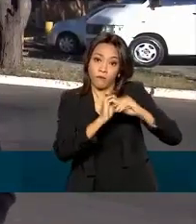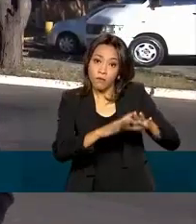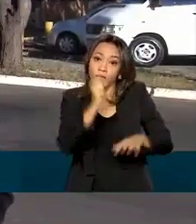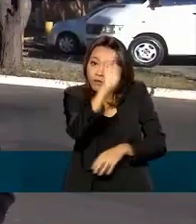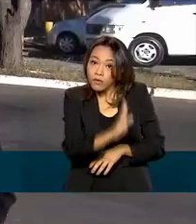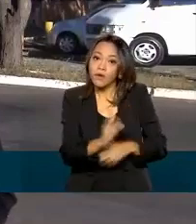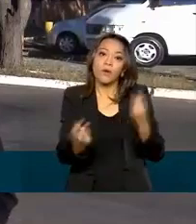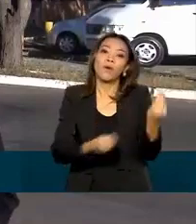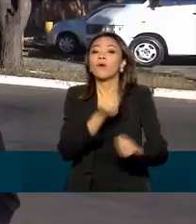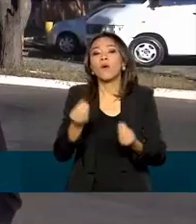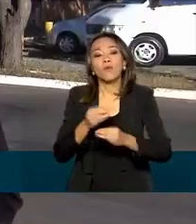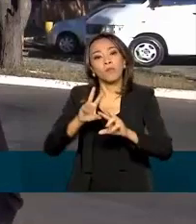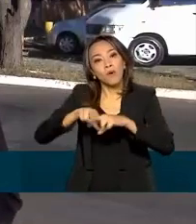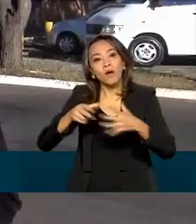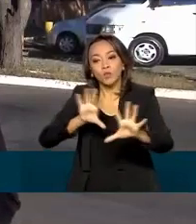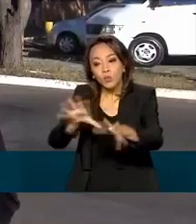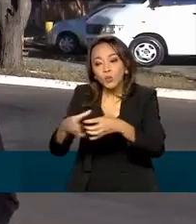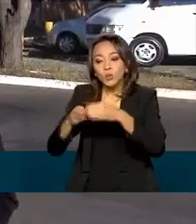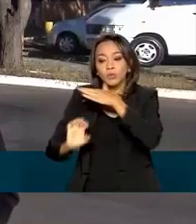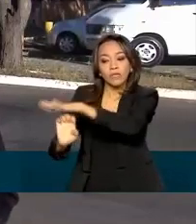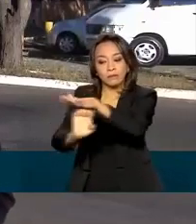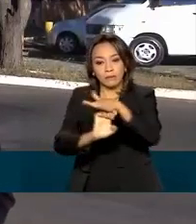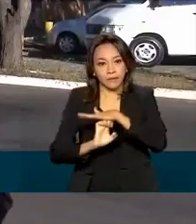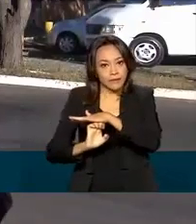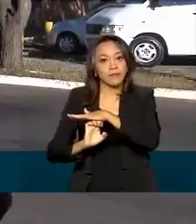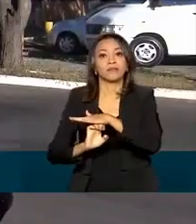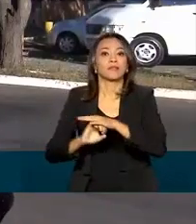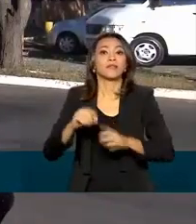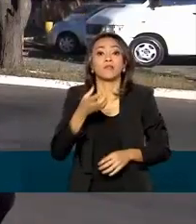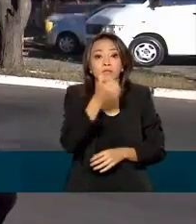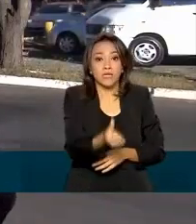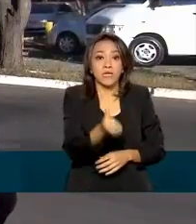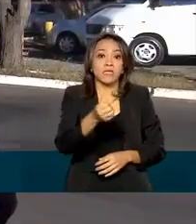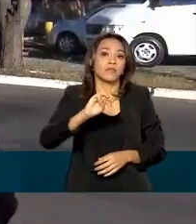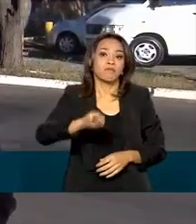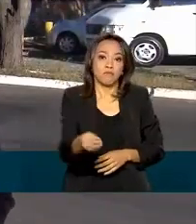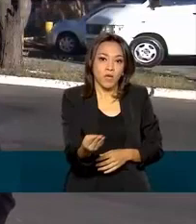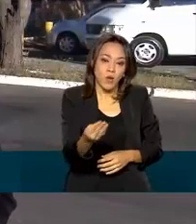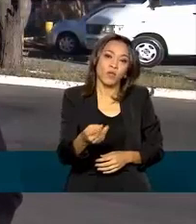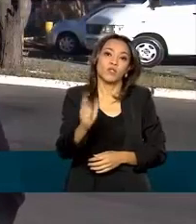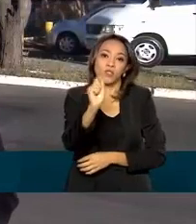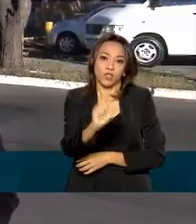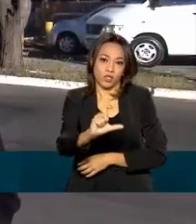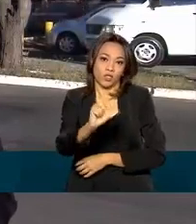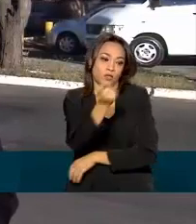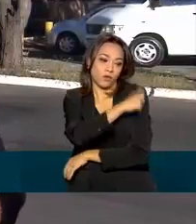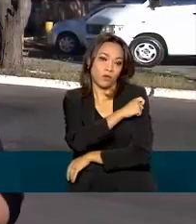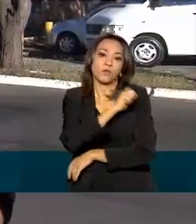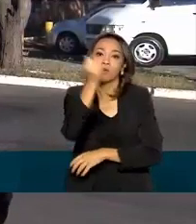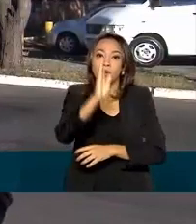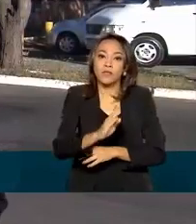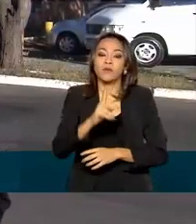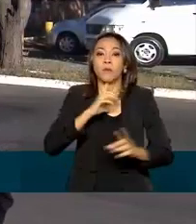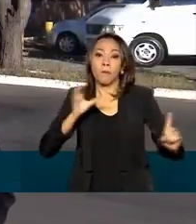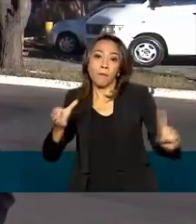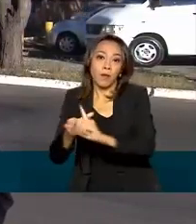por meio do consórcio mundial da Covax Facility. São seis milhões de doses do imunizante. O Brasil faz parte de um